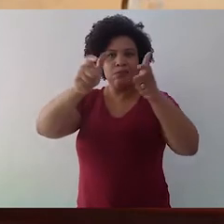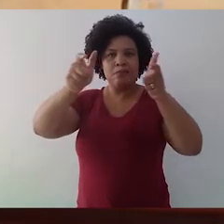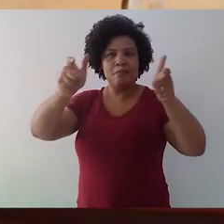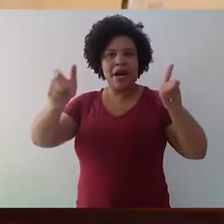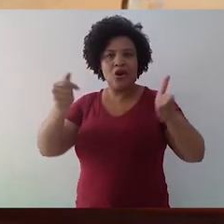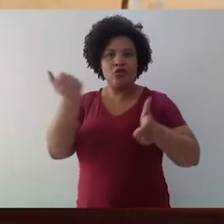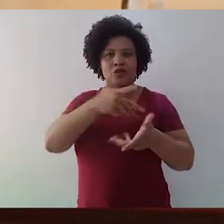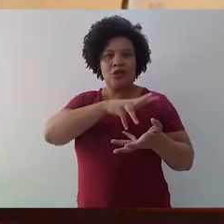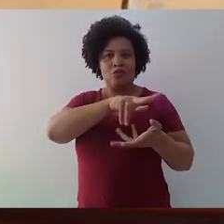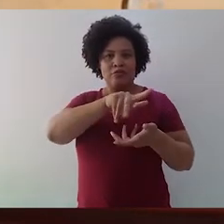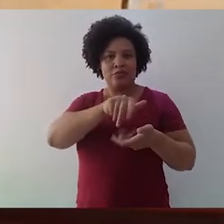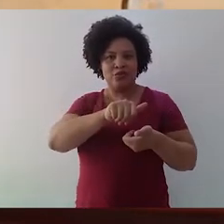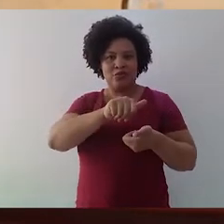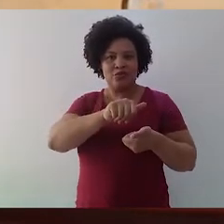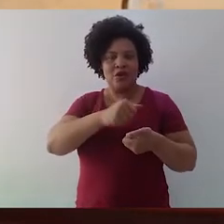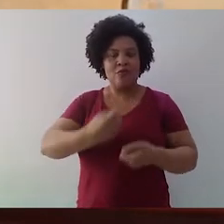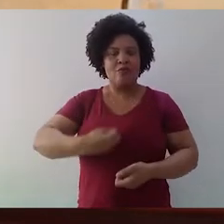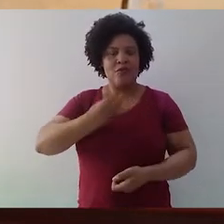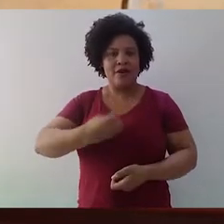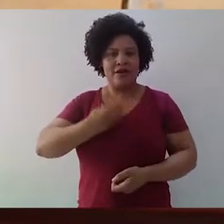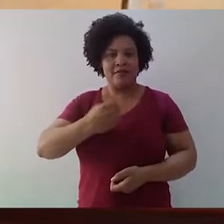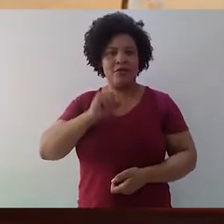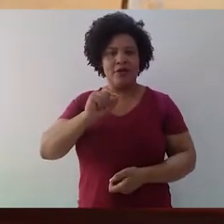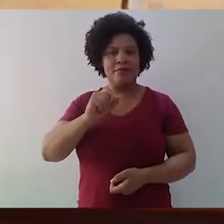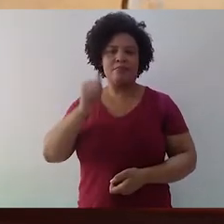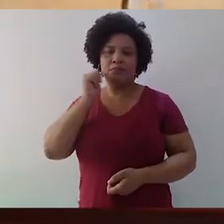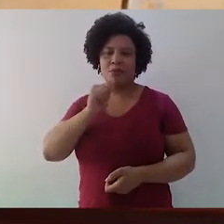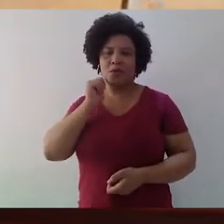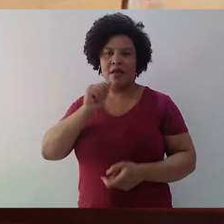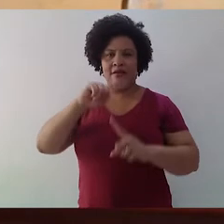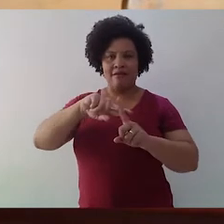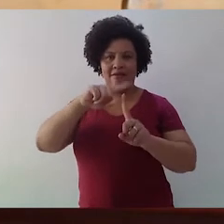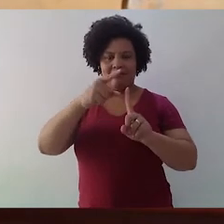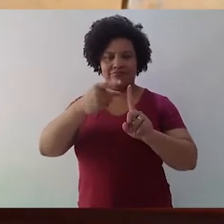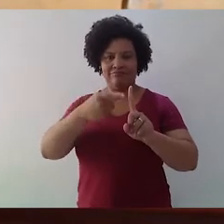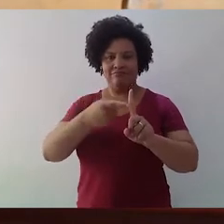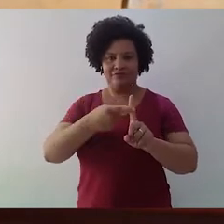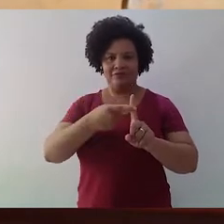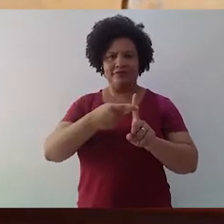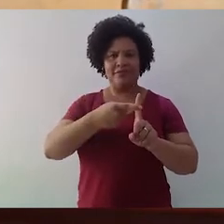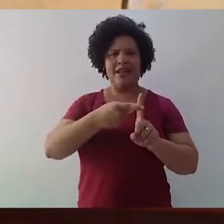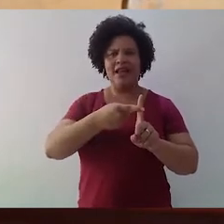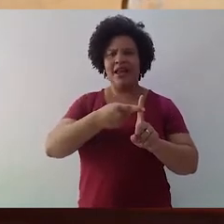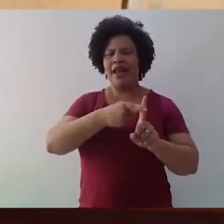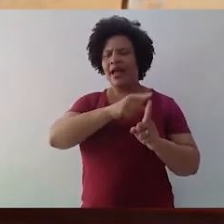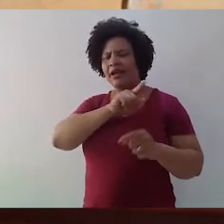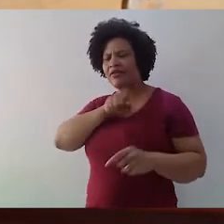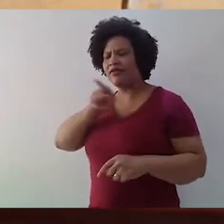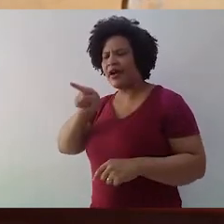refletir sobre isso. A menina apareceu grávida de um gavião. Veio, falou para a mãe.